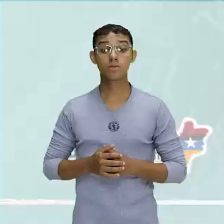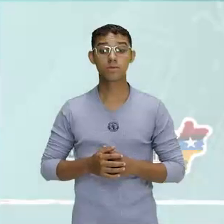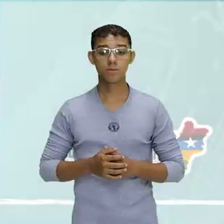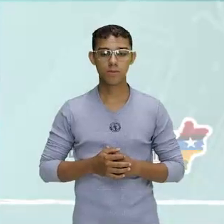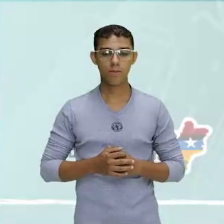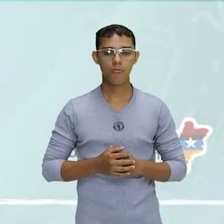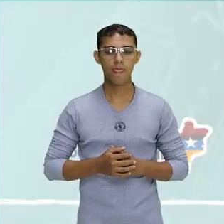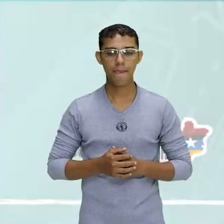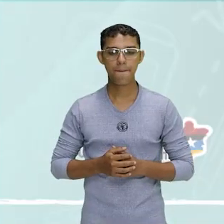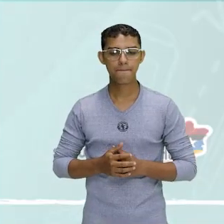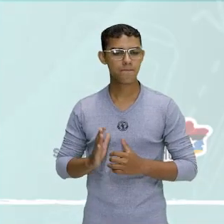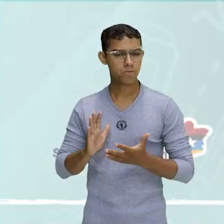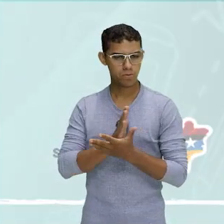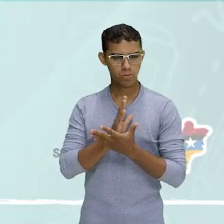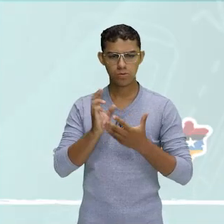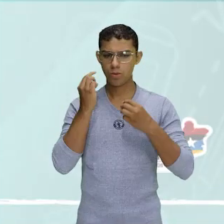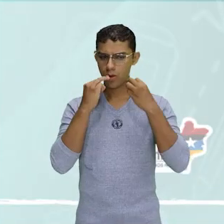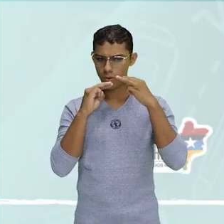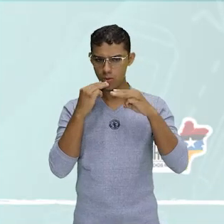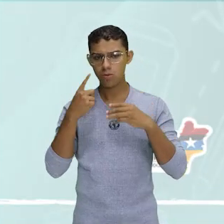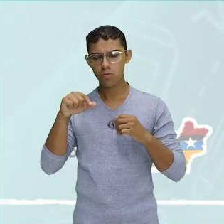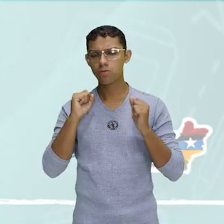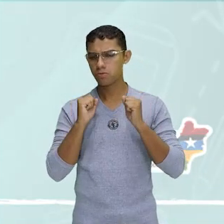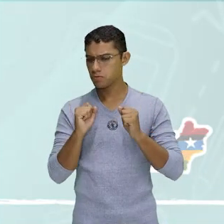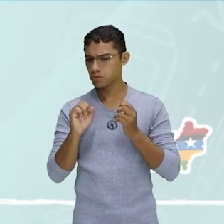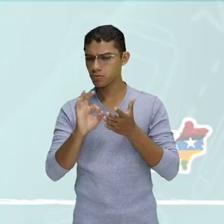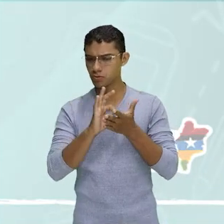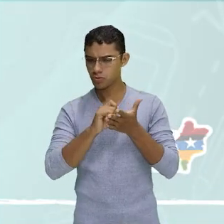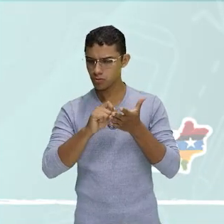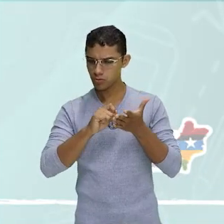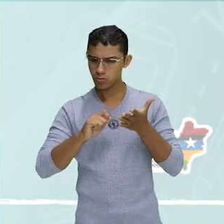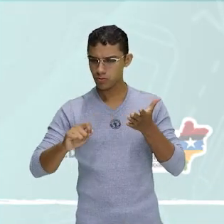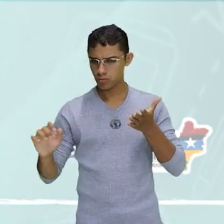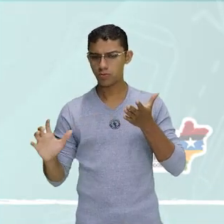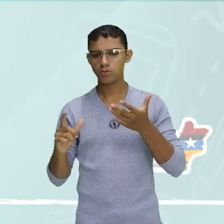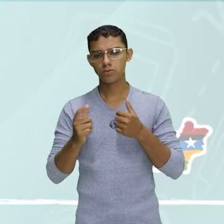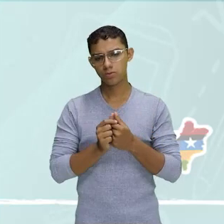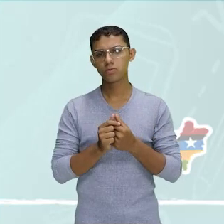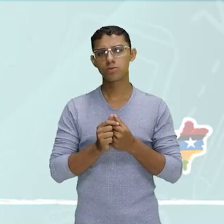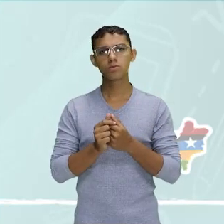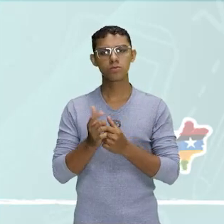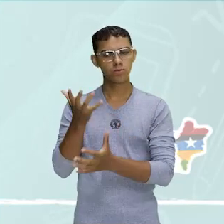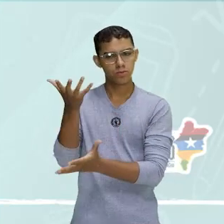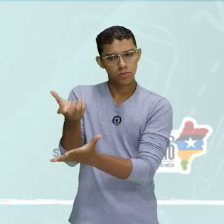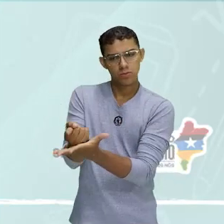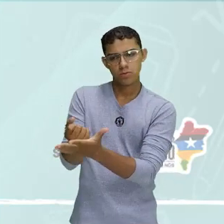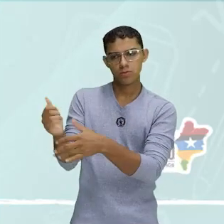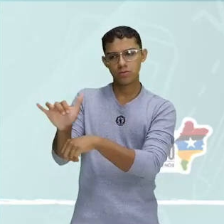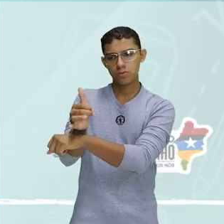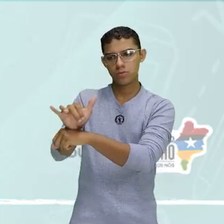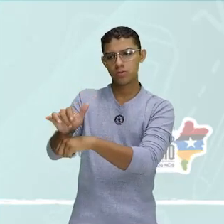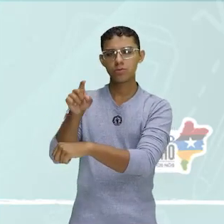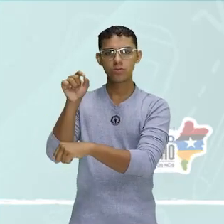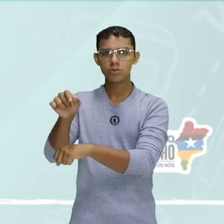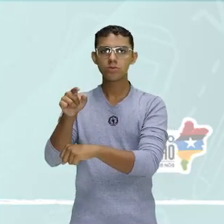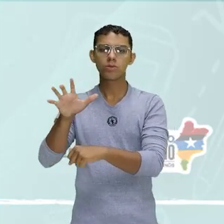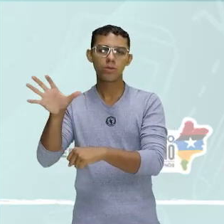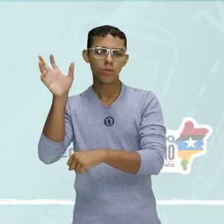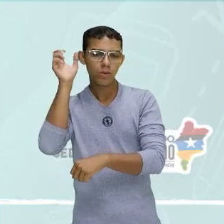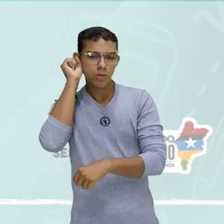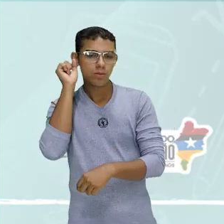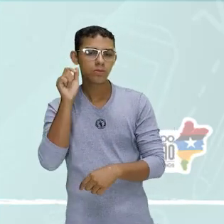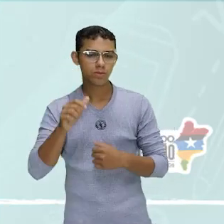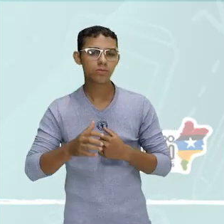Aí eu tenho aqui algumas canções que vocês podem anotar e depois puxar no YouTube para ouvir, tá? Que são os